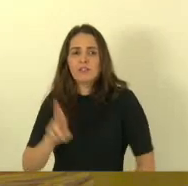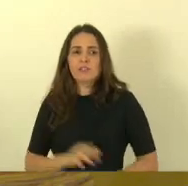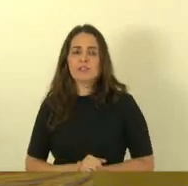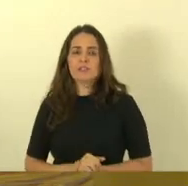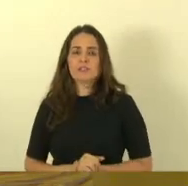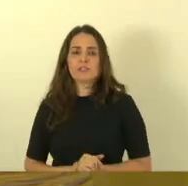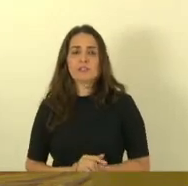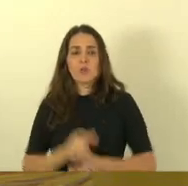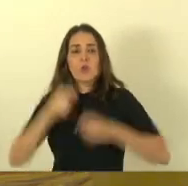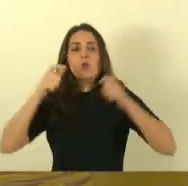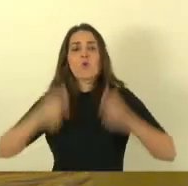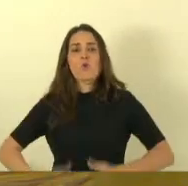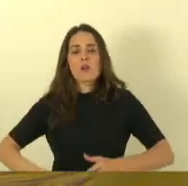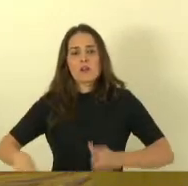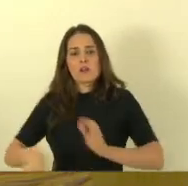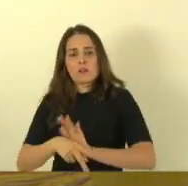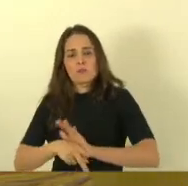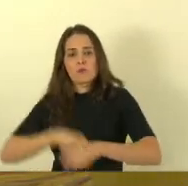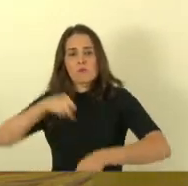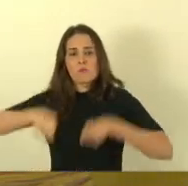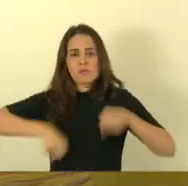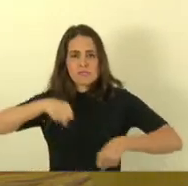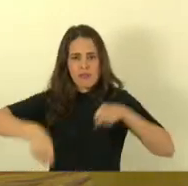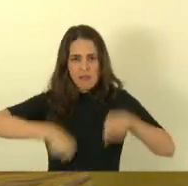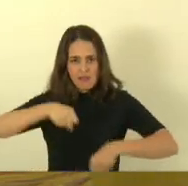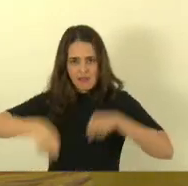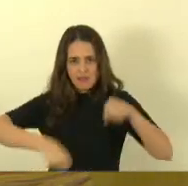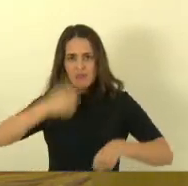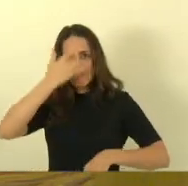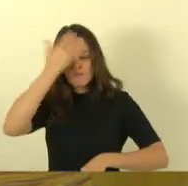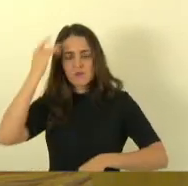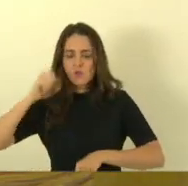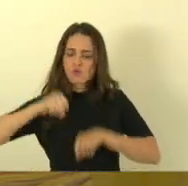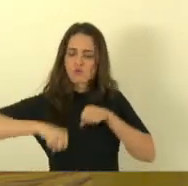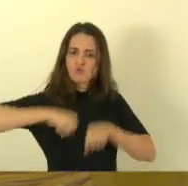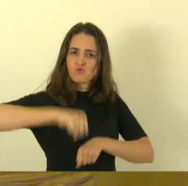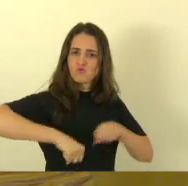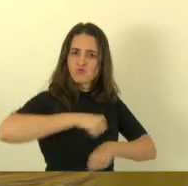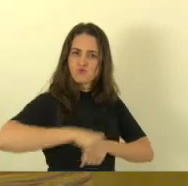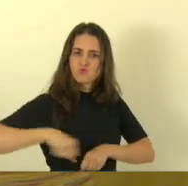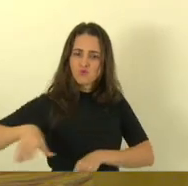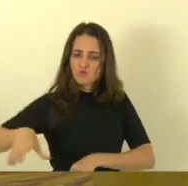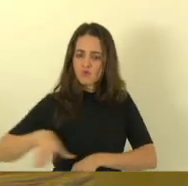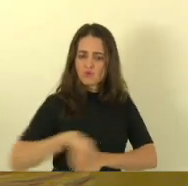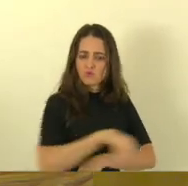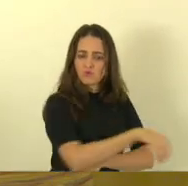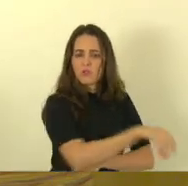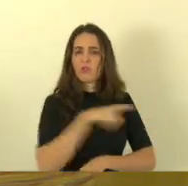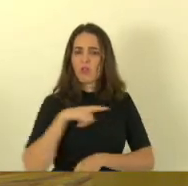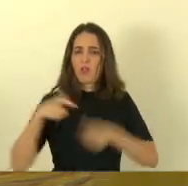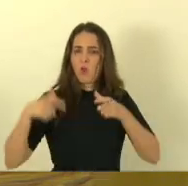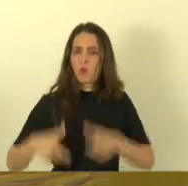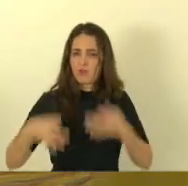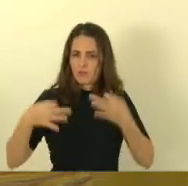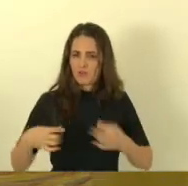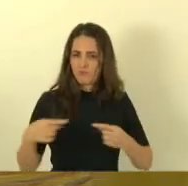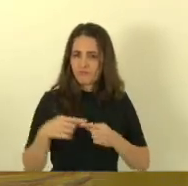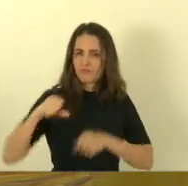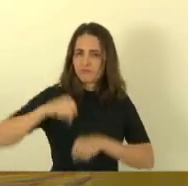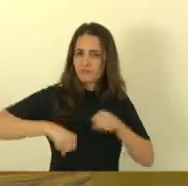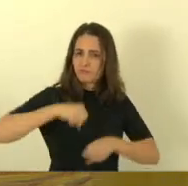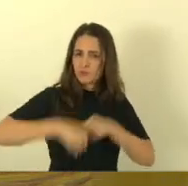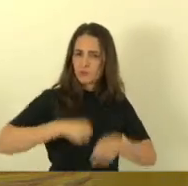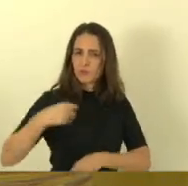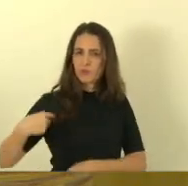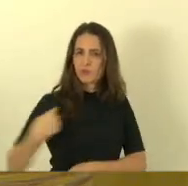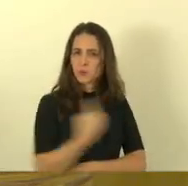uma faixa multiuso. da entrada de Água Doce do Norte até quatro quilômetros dessa pavimentação nova para